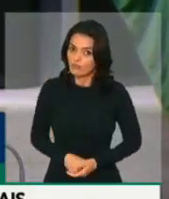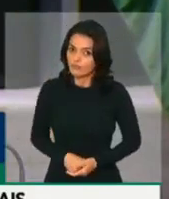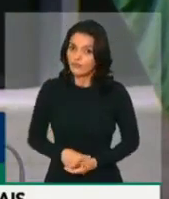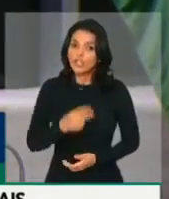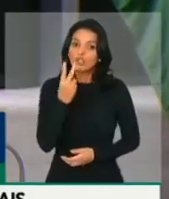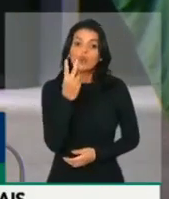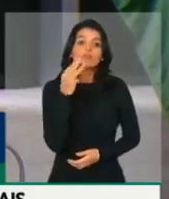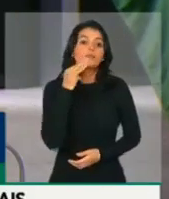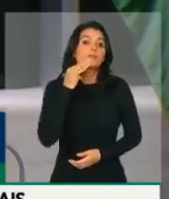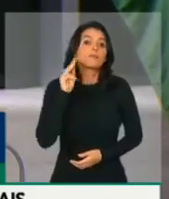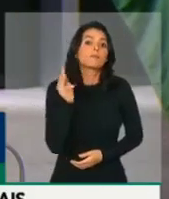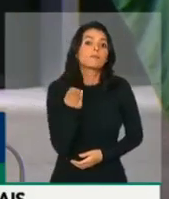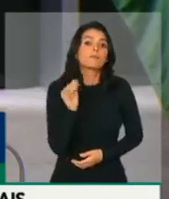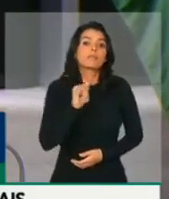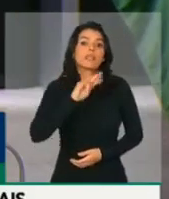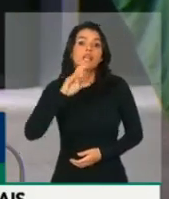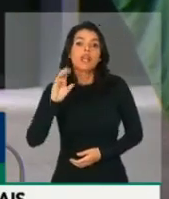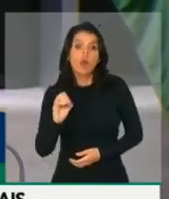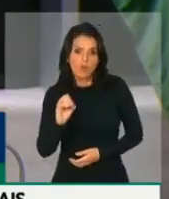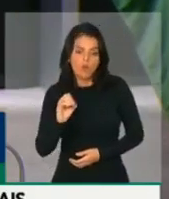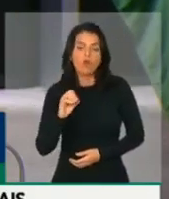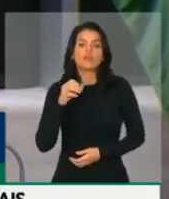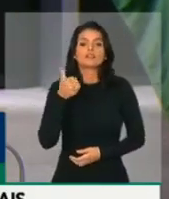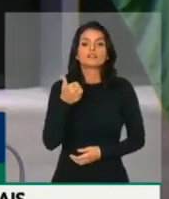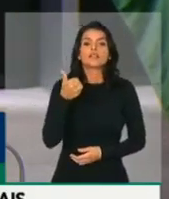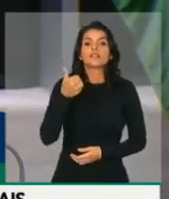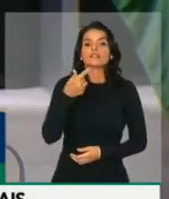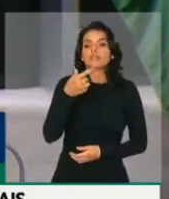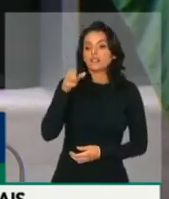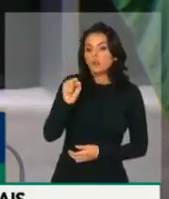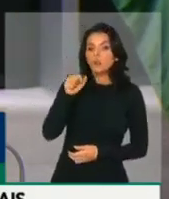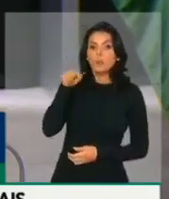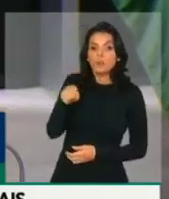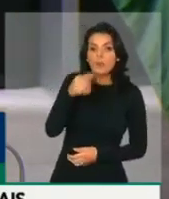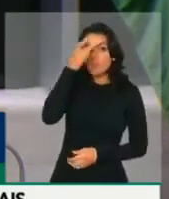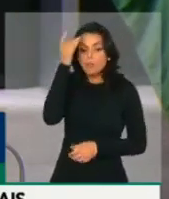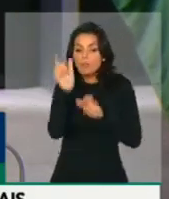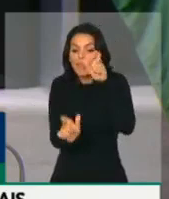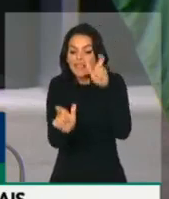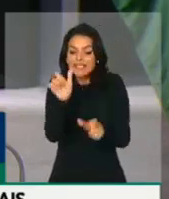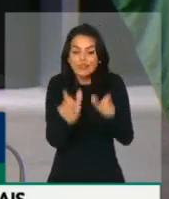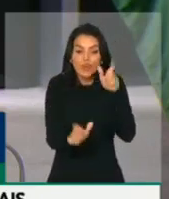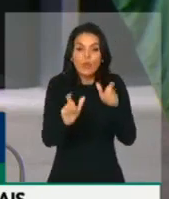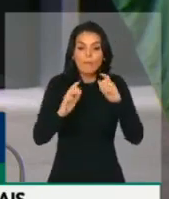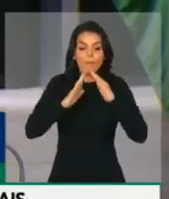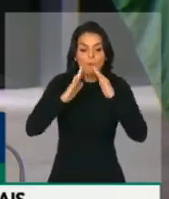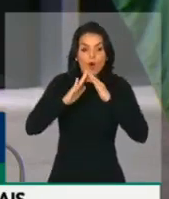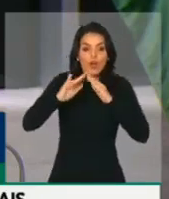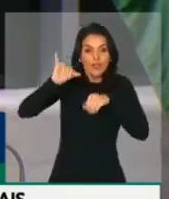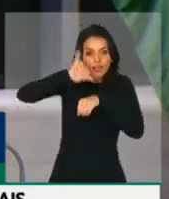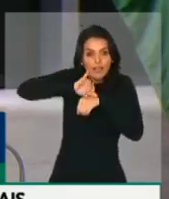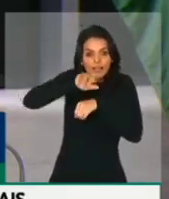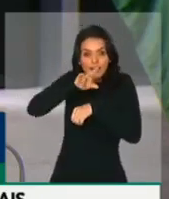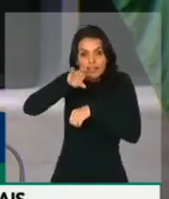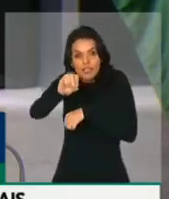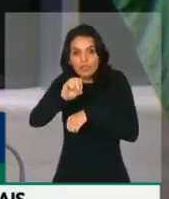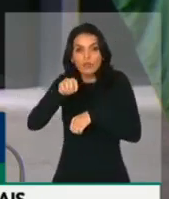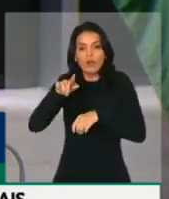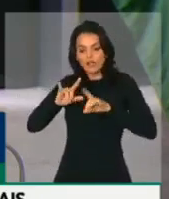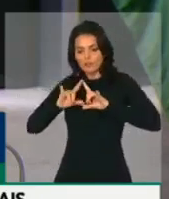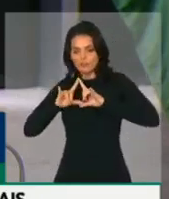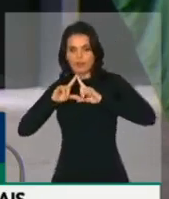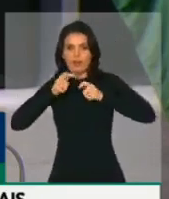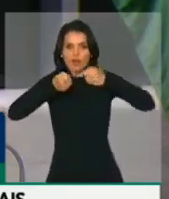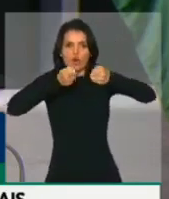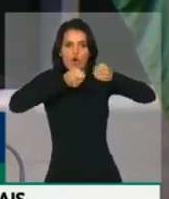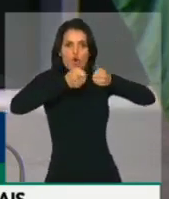2 milhões 178 mil cariocas vivem sob domínio da milícia. Isso significa 34